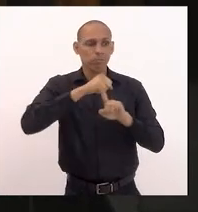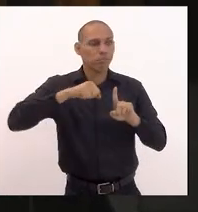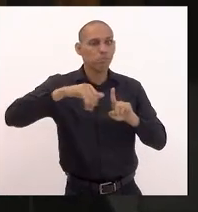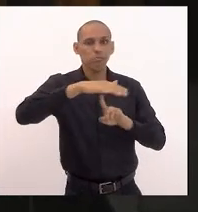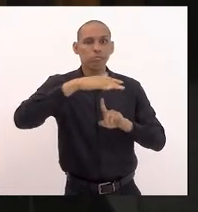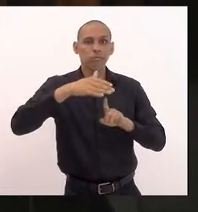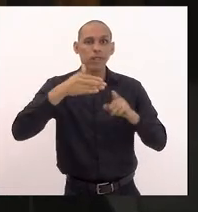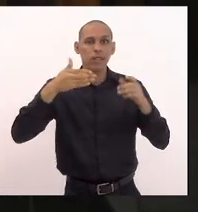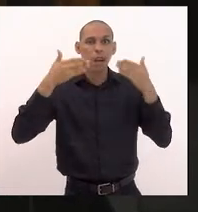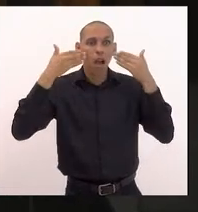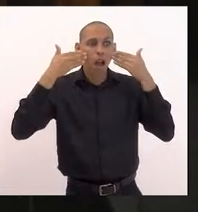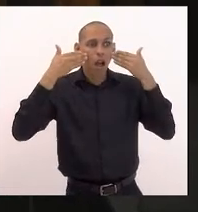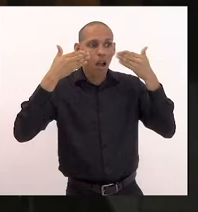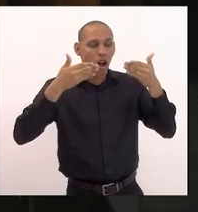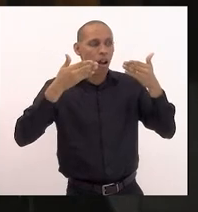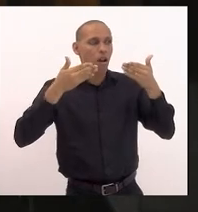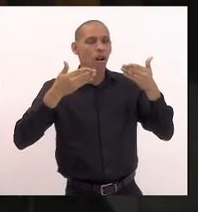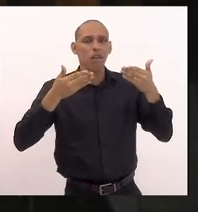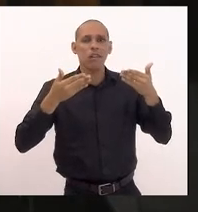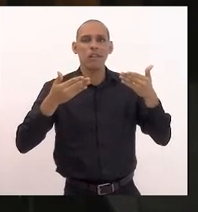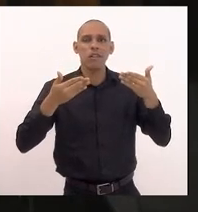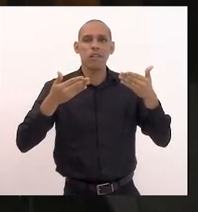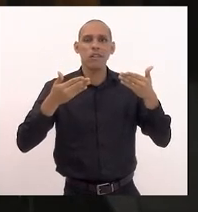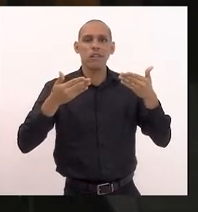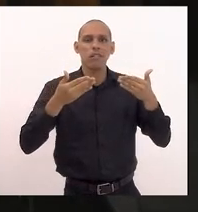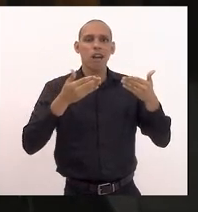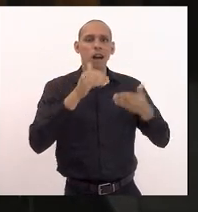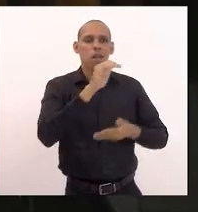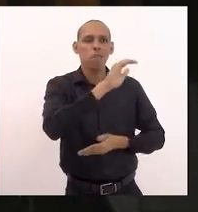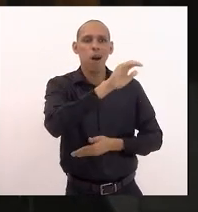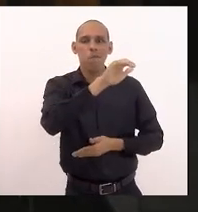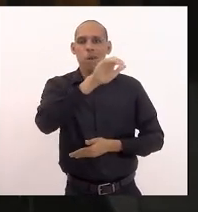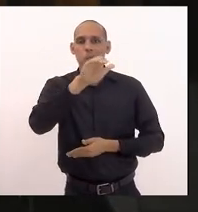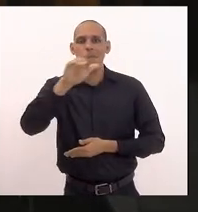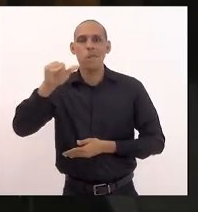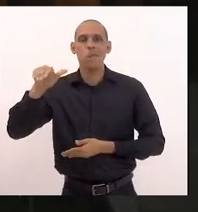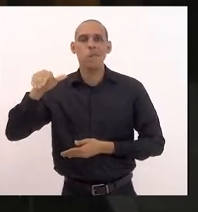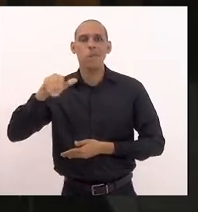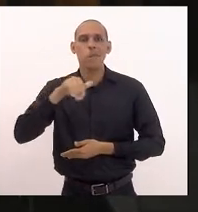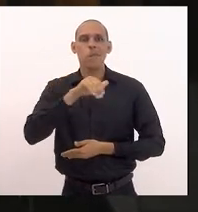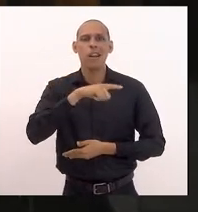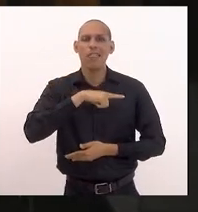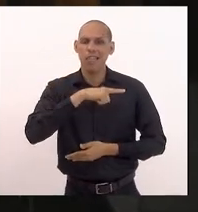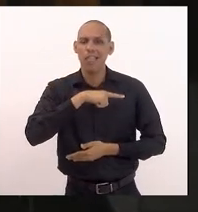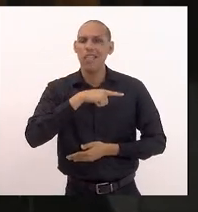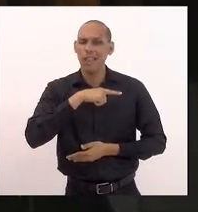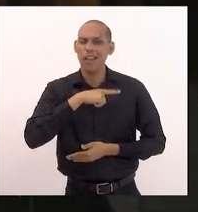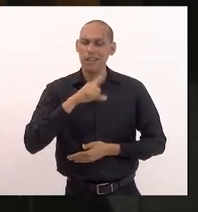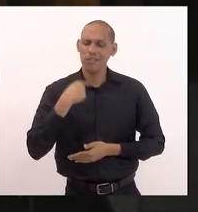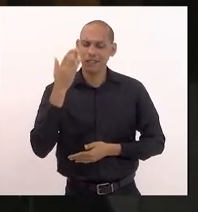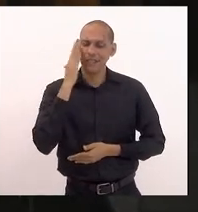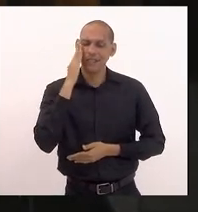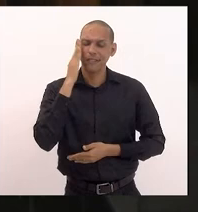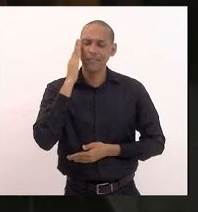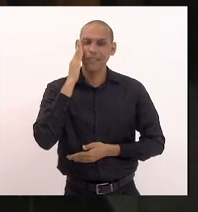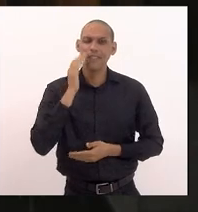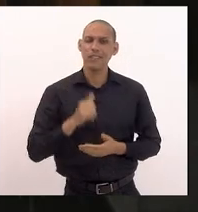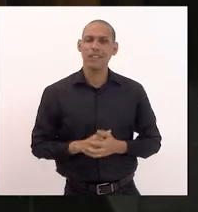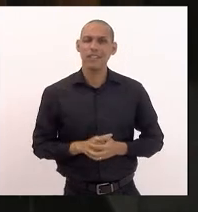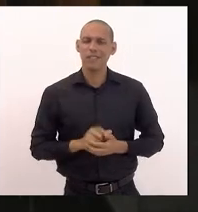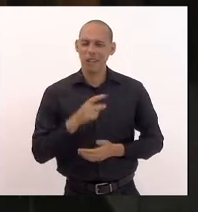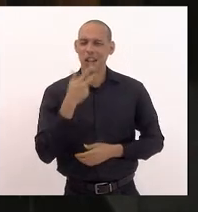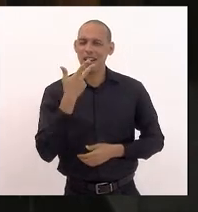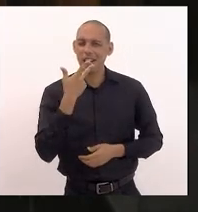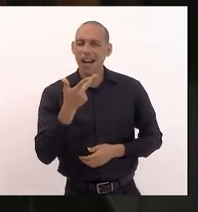esse lado que muito de nós sabíamos que existia quando a gente diz que o